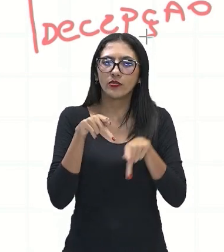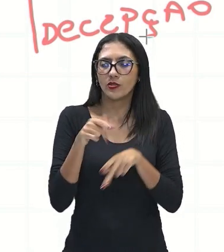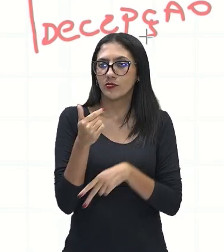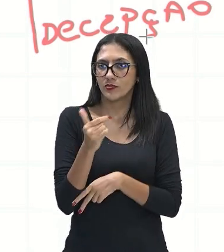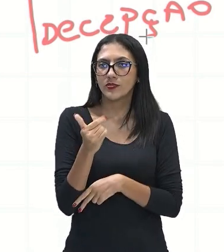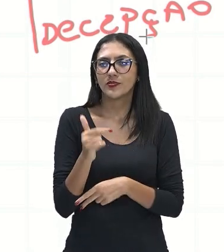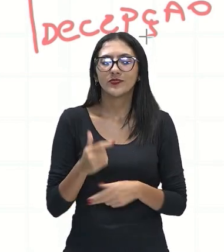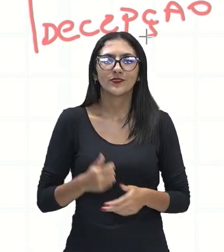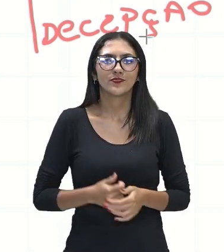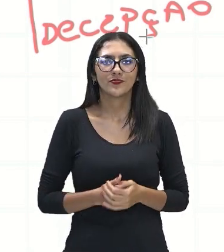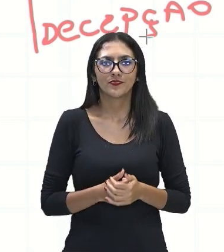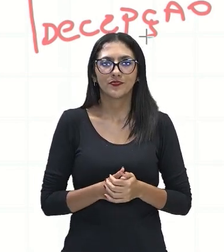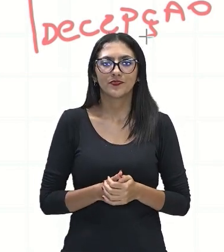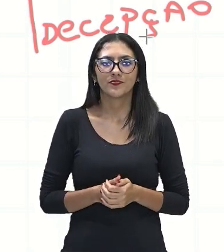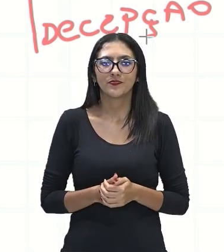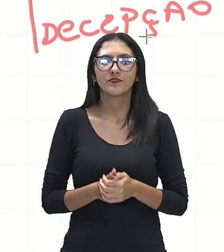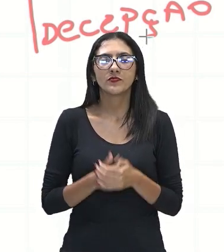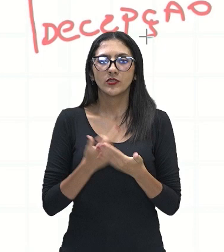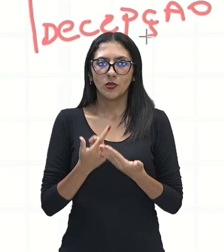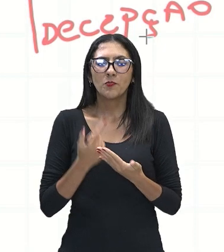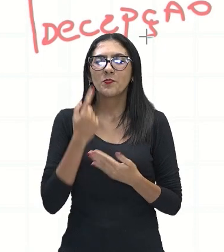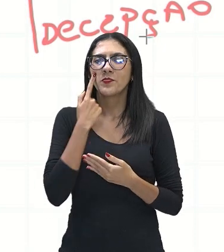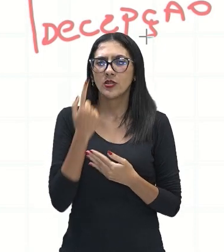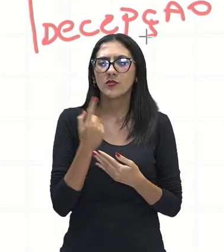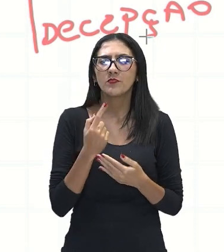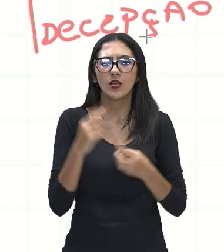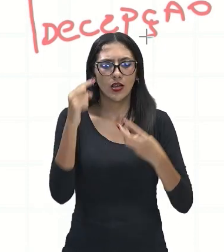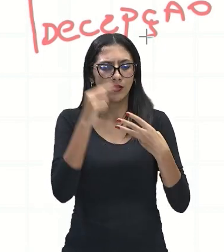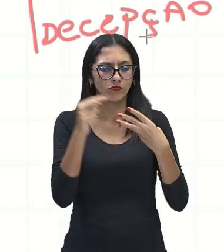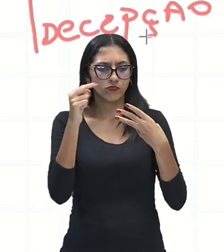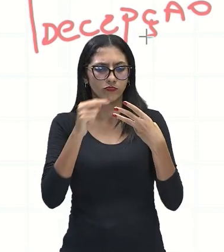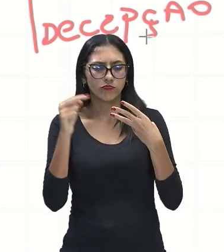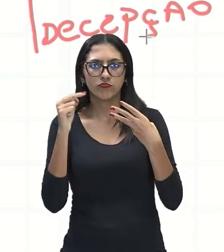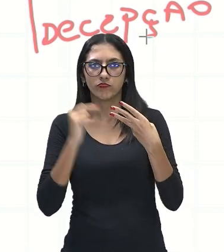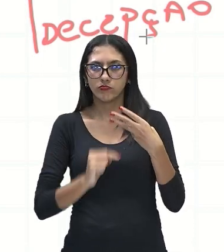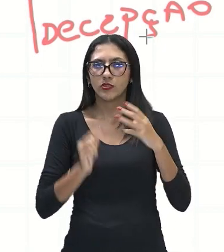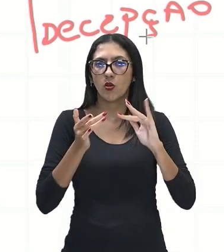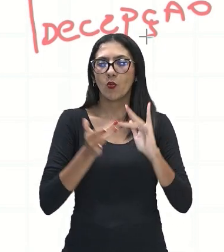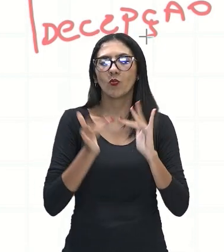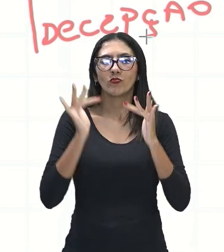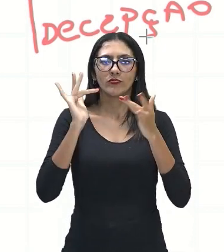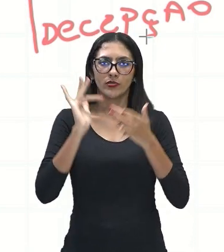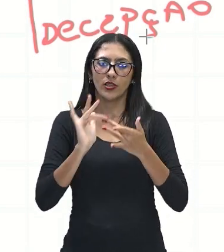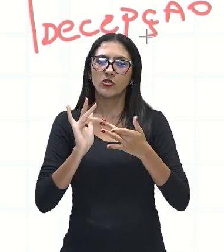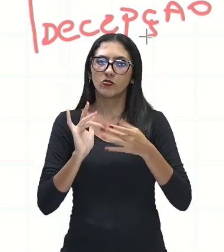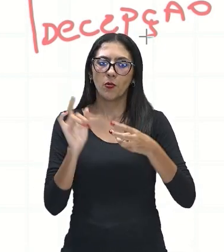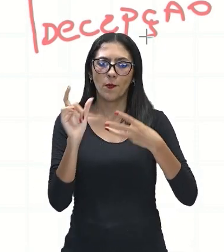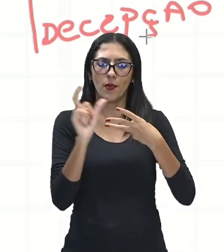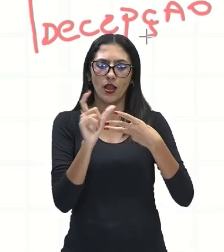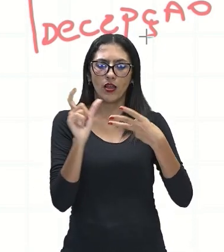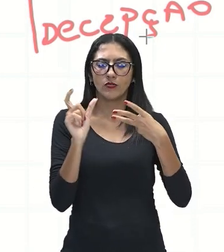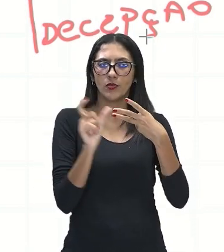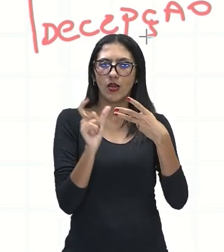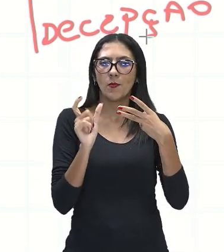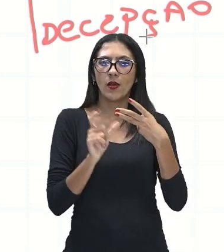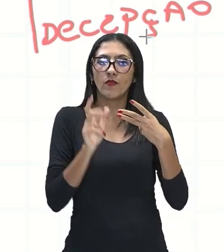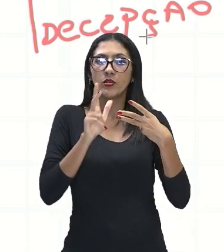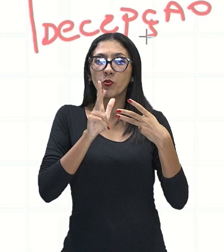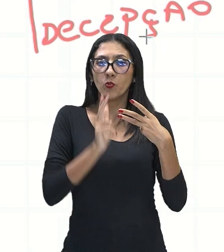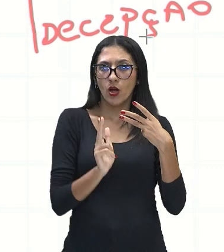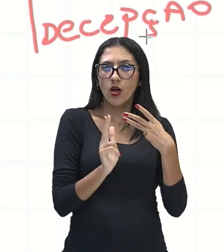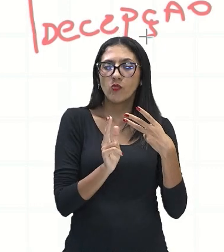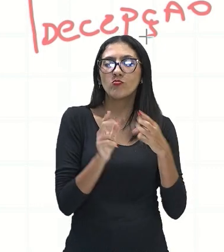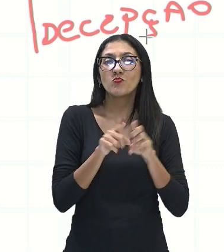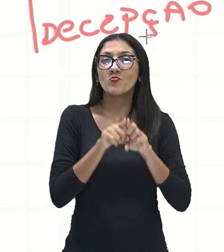Então, vocês perceberam que para cada contexto, né? Uma determinada palavra, ela vai ganhar um